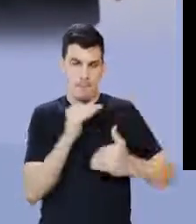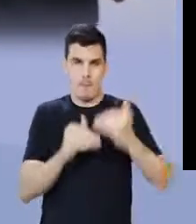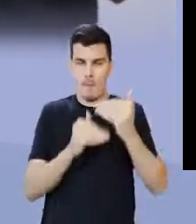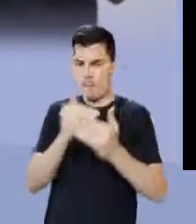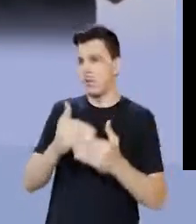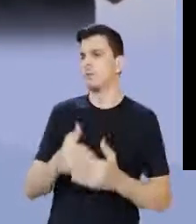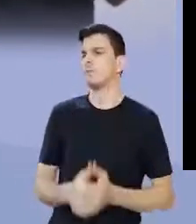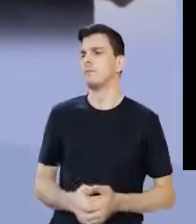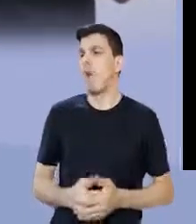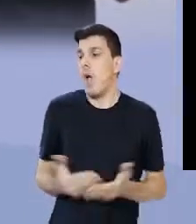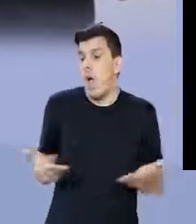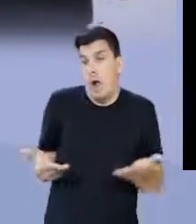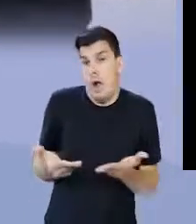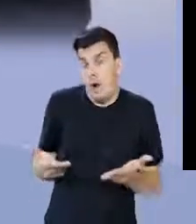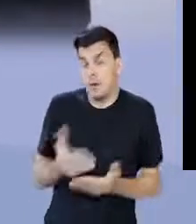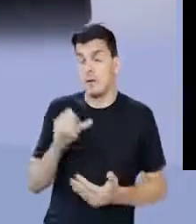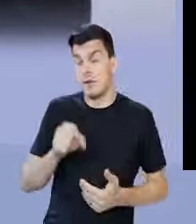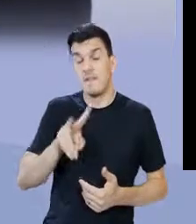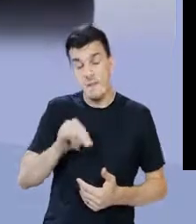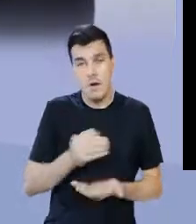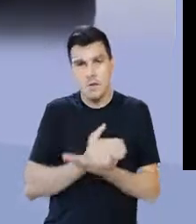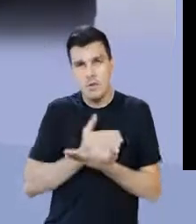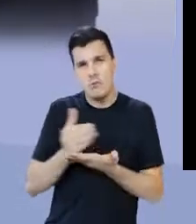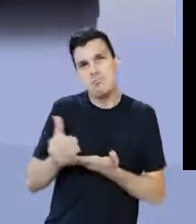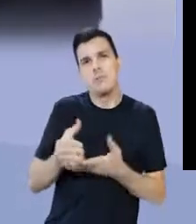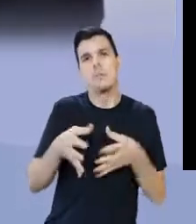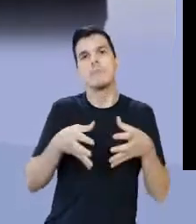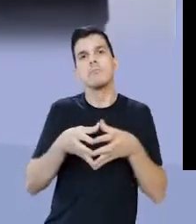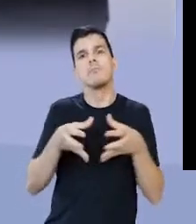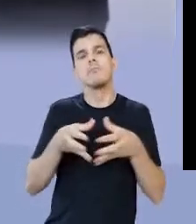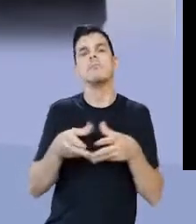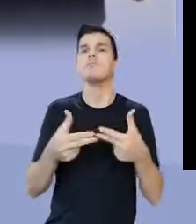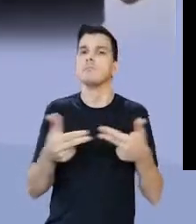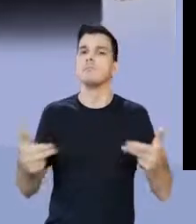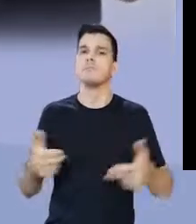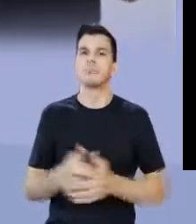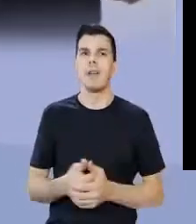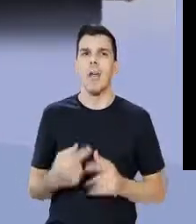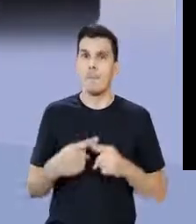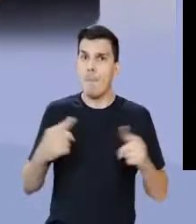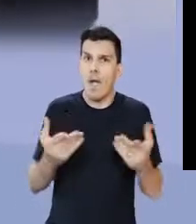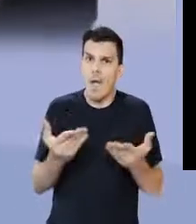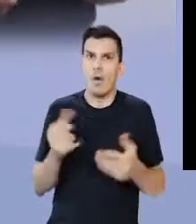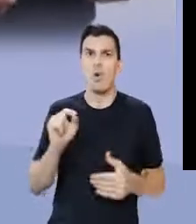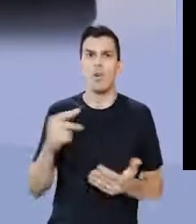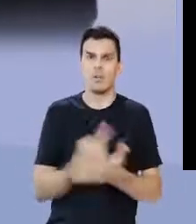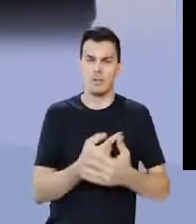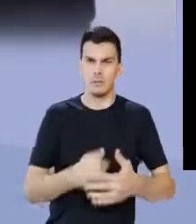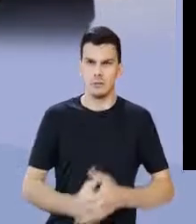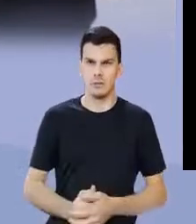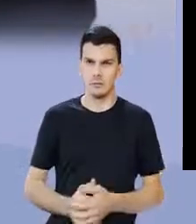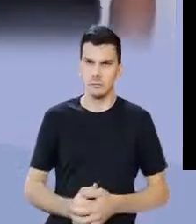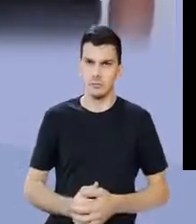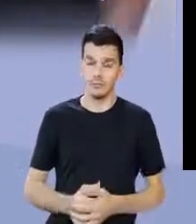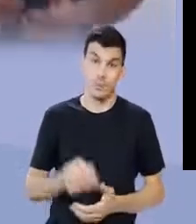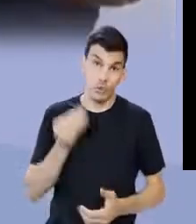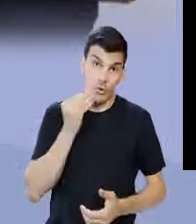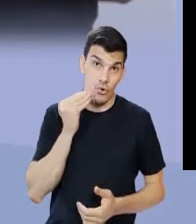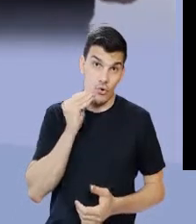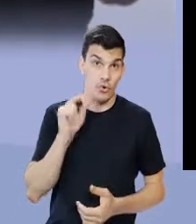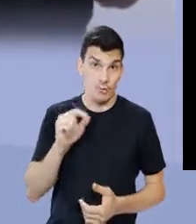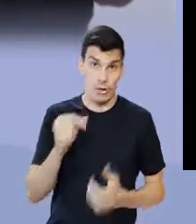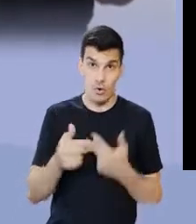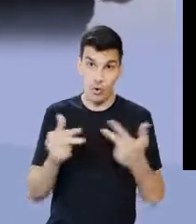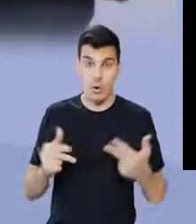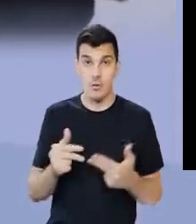um grande avanço para os plebeus que agora sim vão começar a fazer parte da coisa pública. Tá, professor? Mas e aí? O acontece? É claro